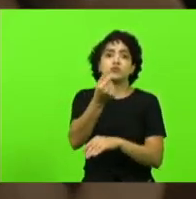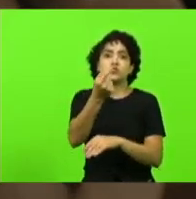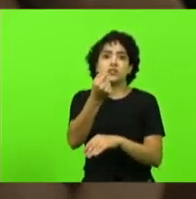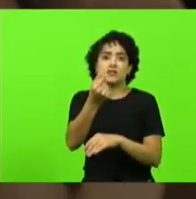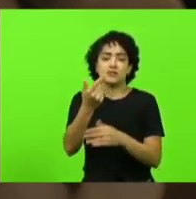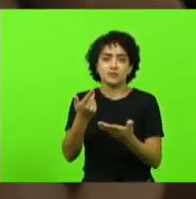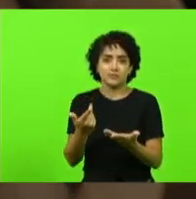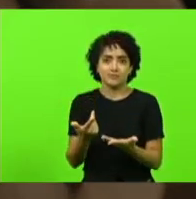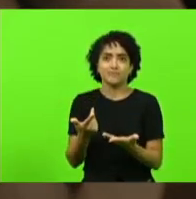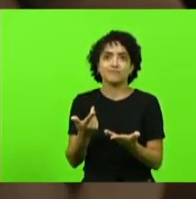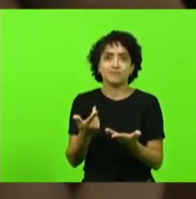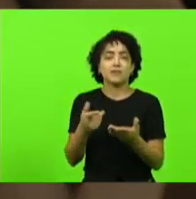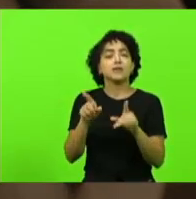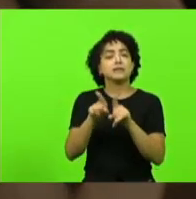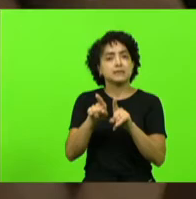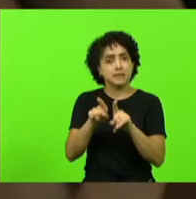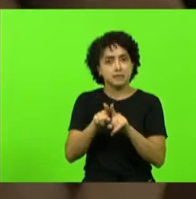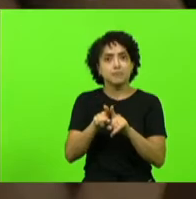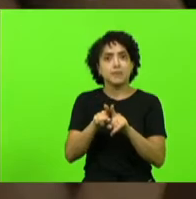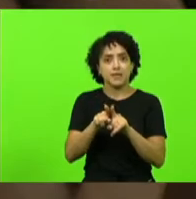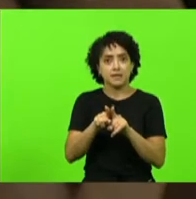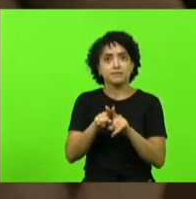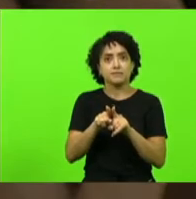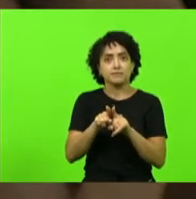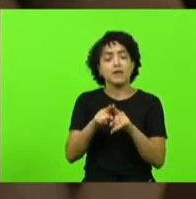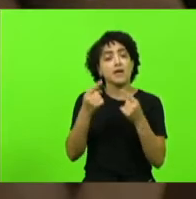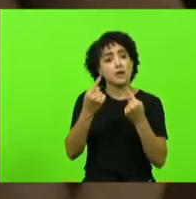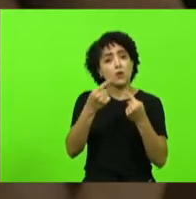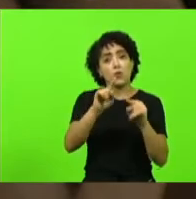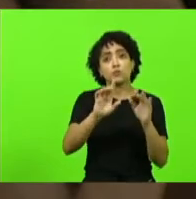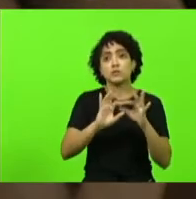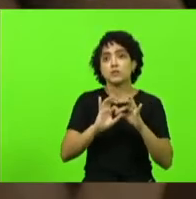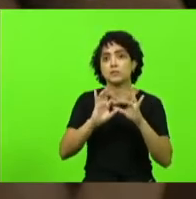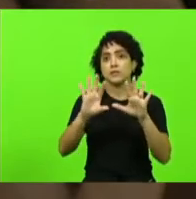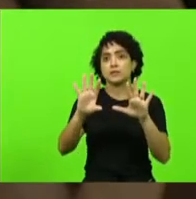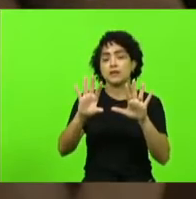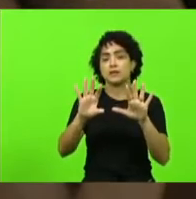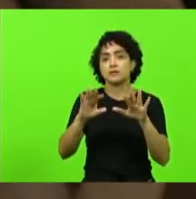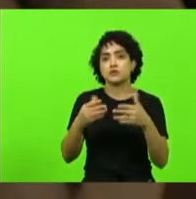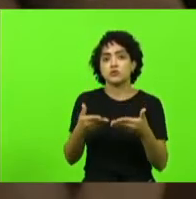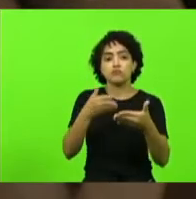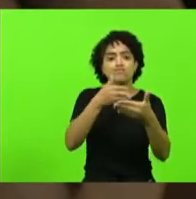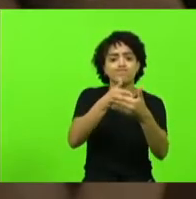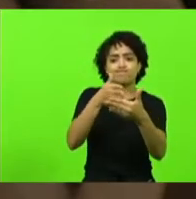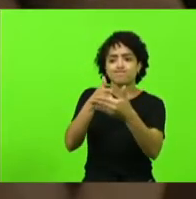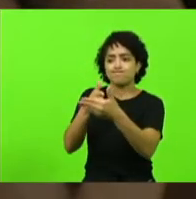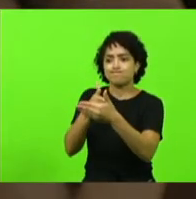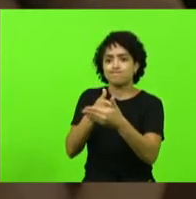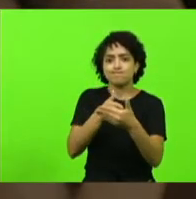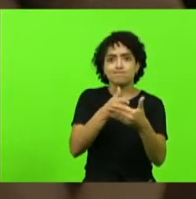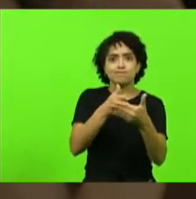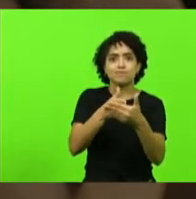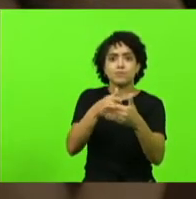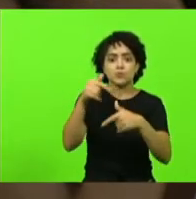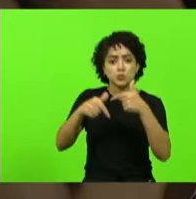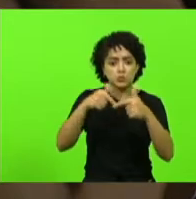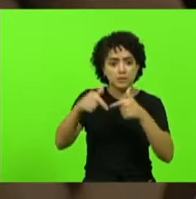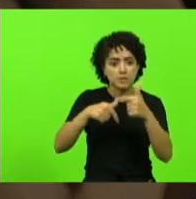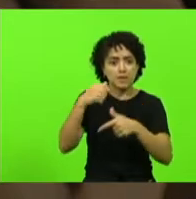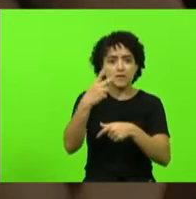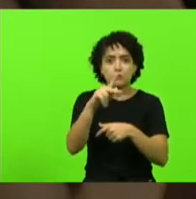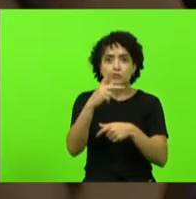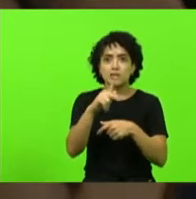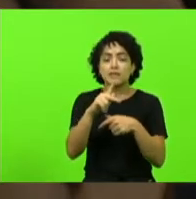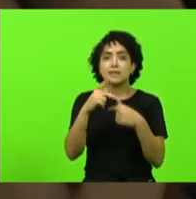isso também é uma privação da liberdade porque quando você priva um indivíduo do fruto do seu trabalho você